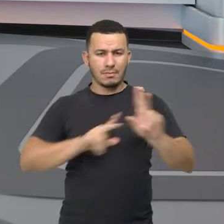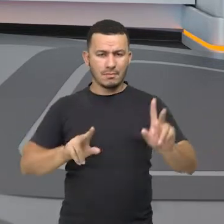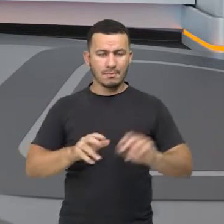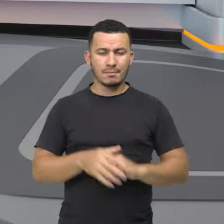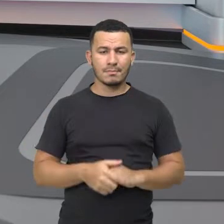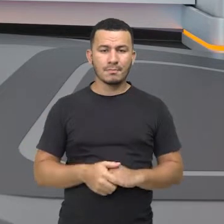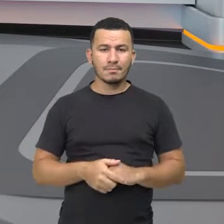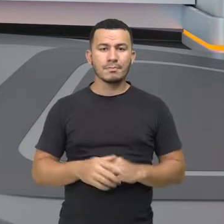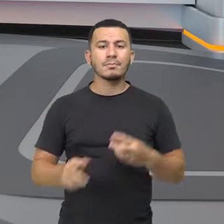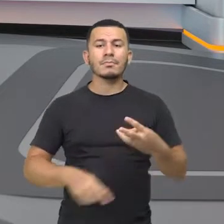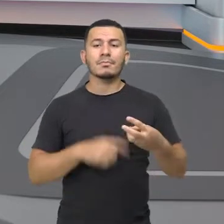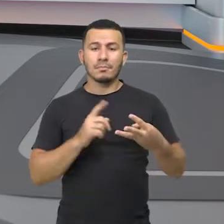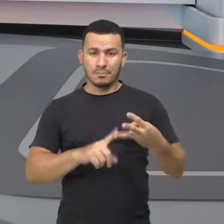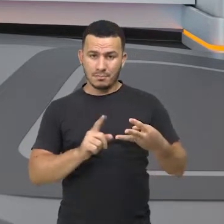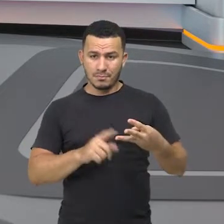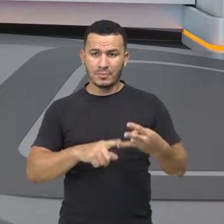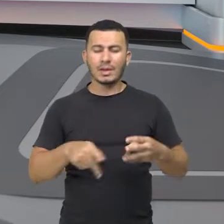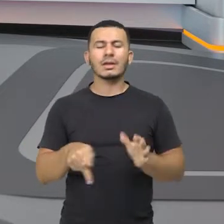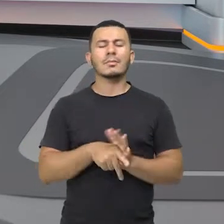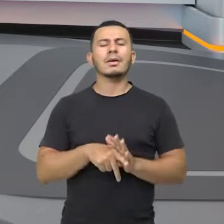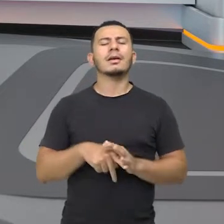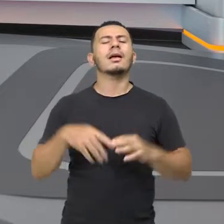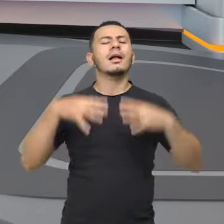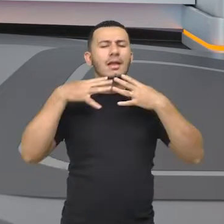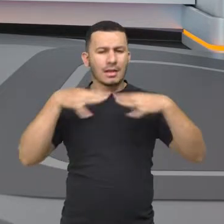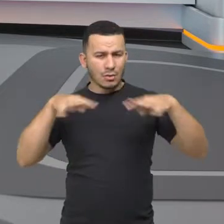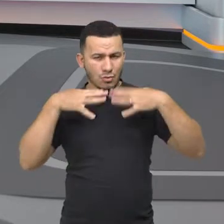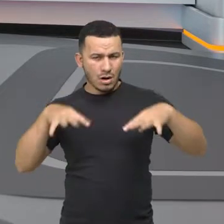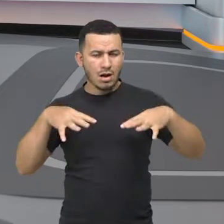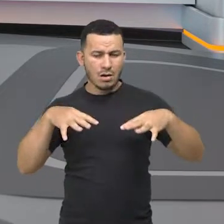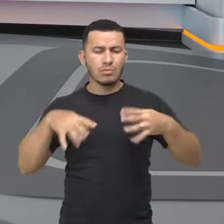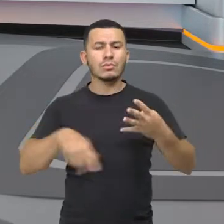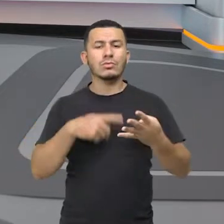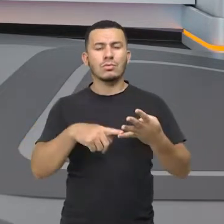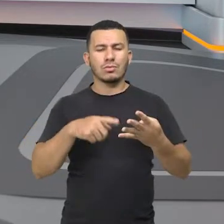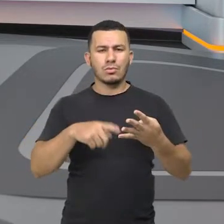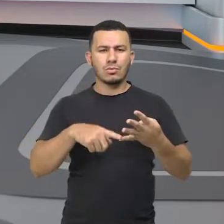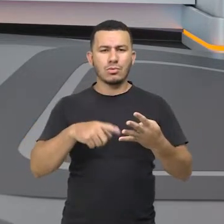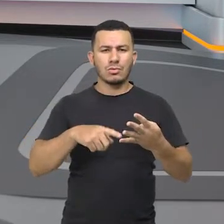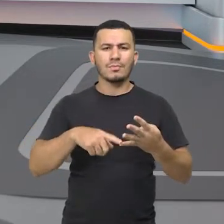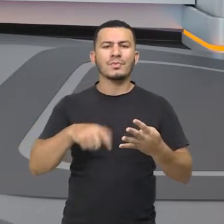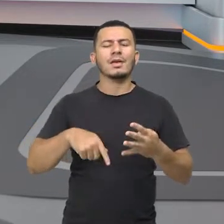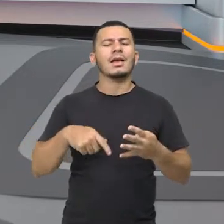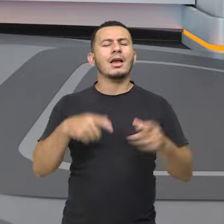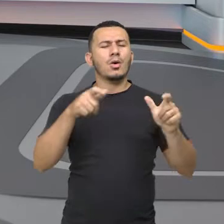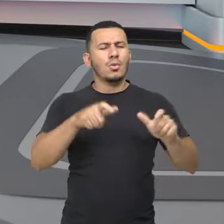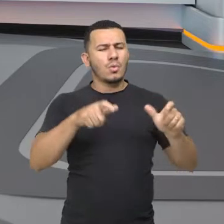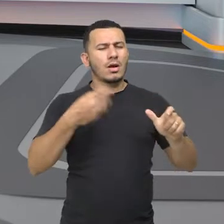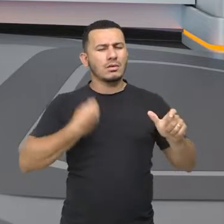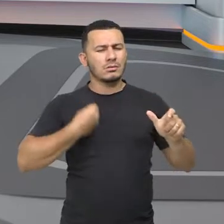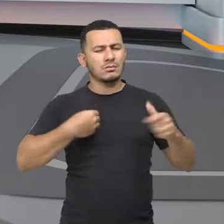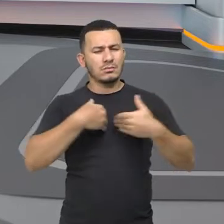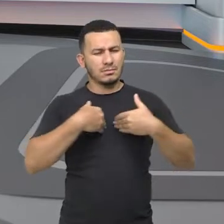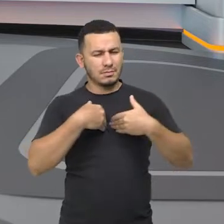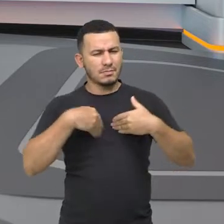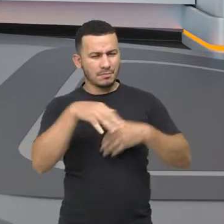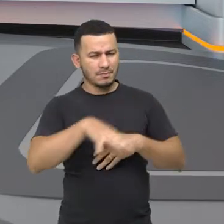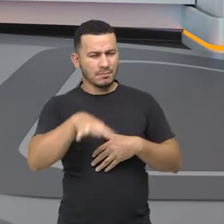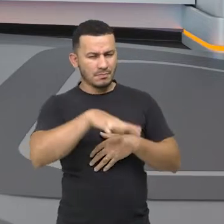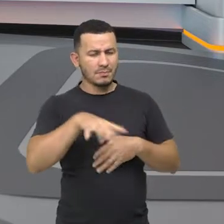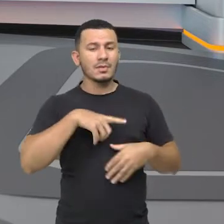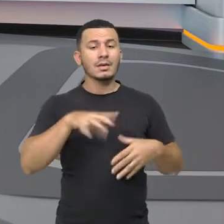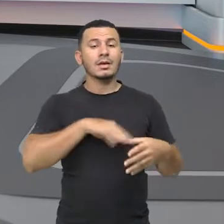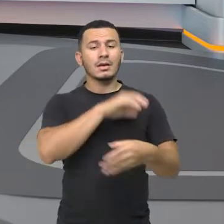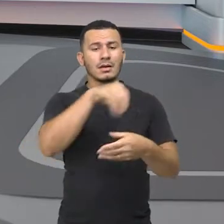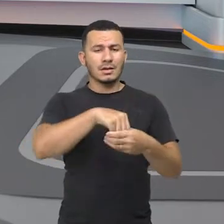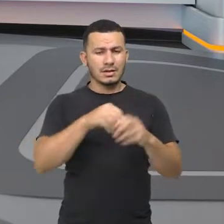Continuando, nós temos o Monumento Natural. E, por último, o Refúgio da Vida Silvestre. Então, cinco categorias dentro do grupo